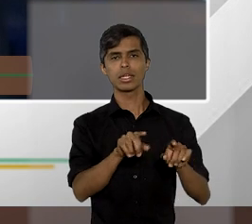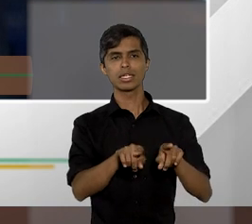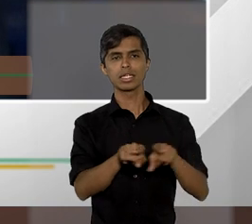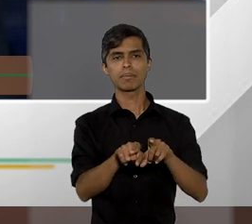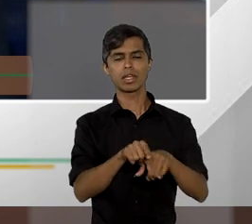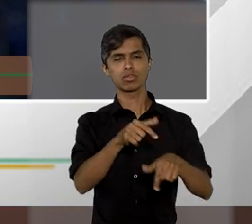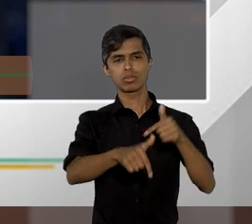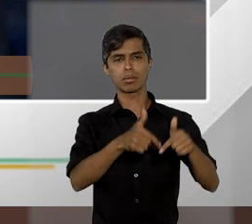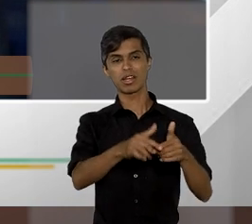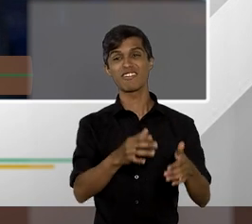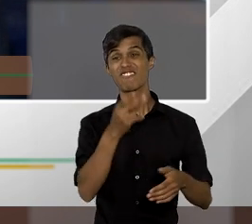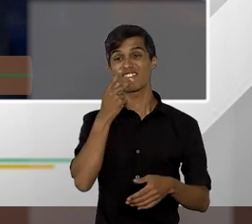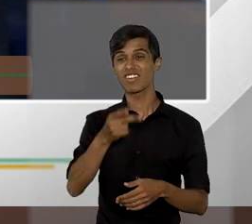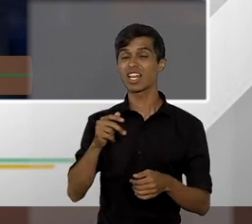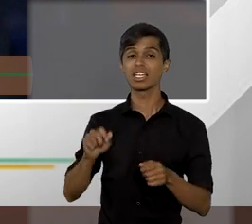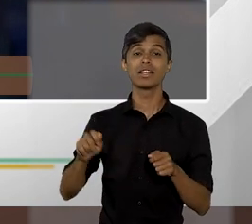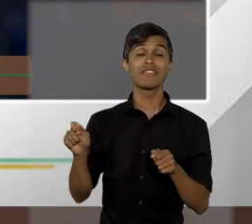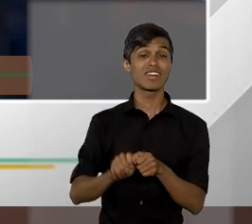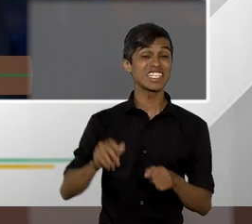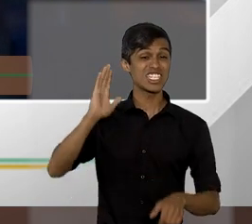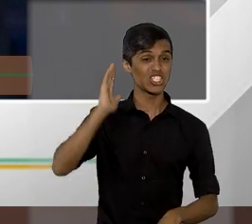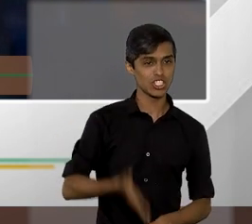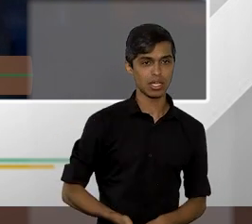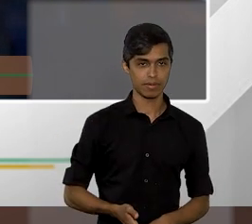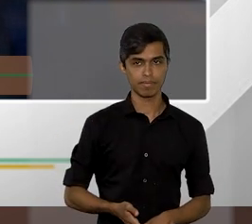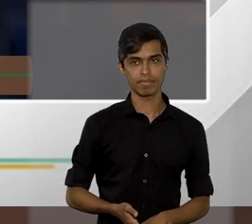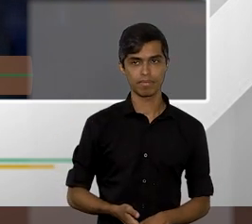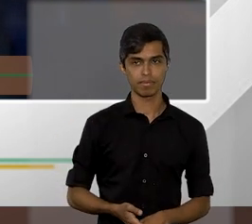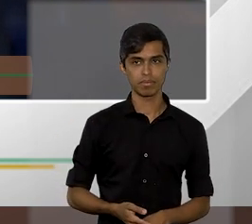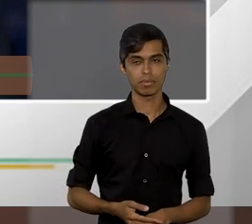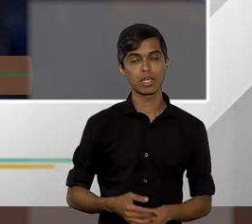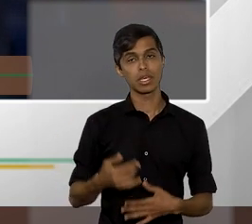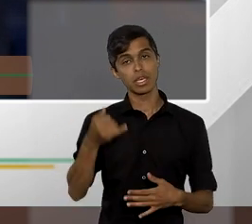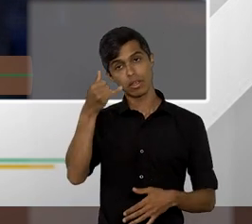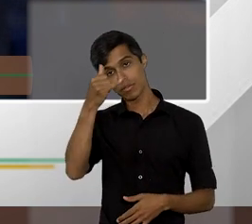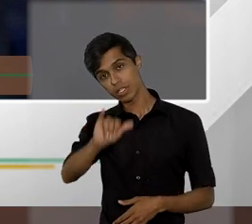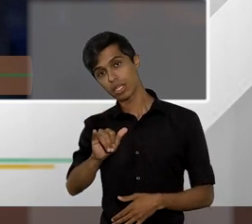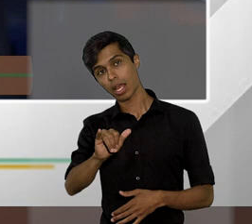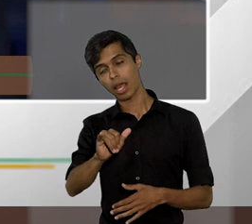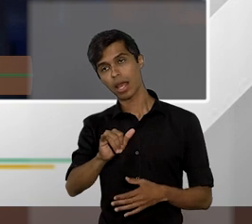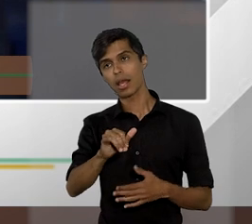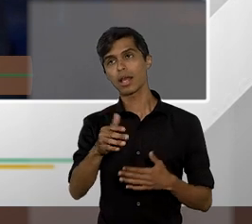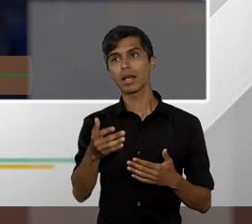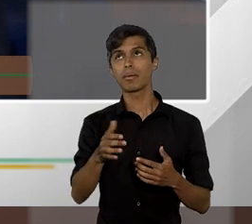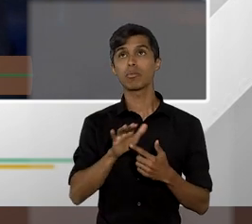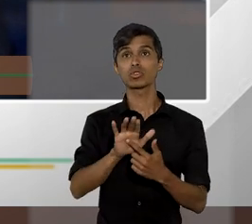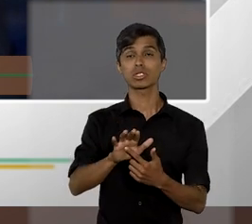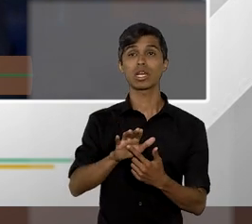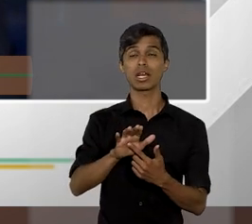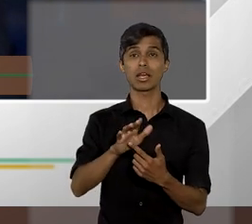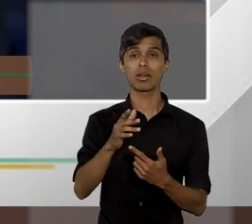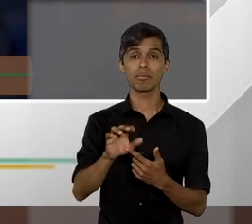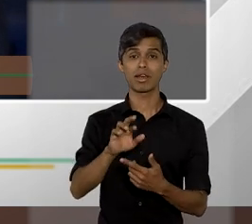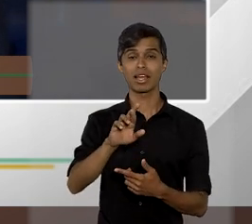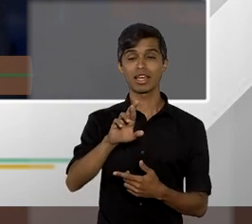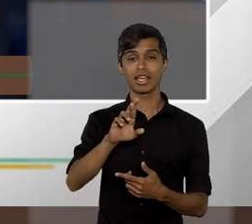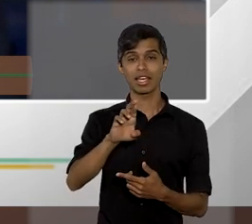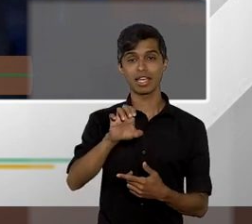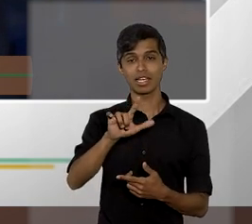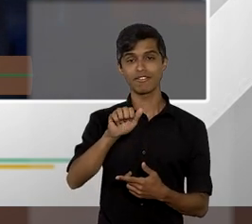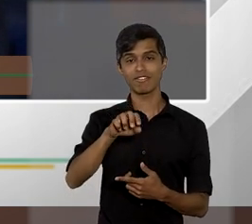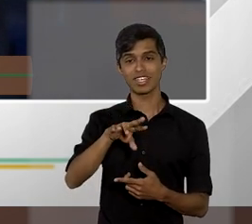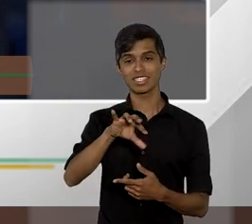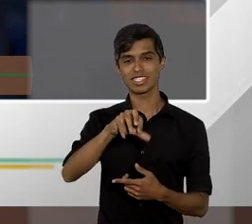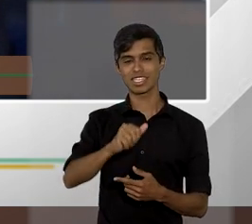façam já por precaução uma demonstração da relevância um capítulo